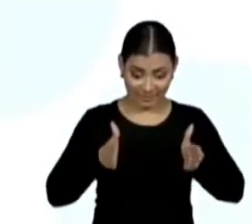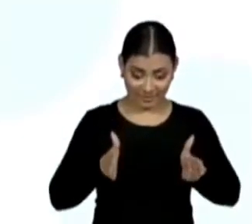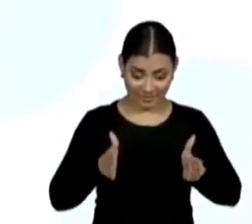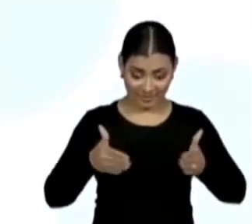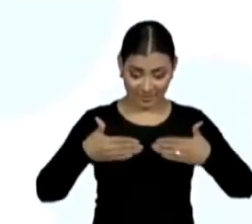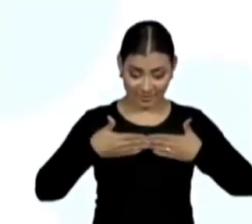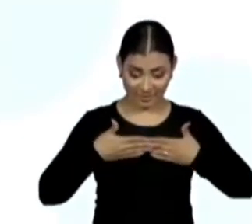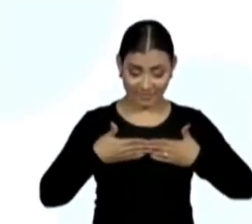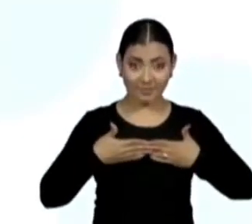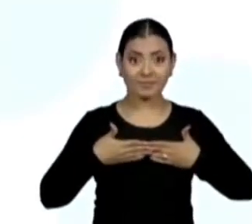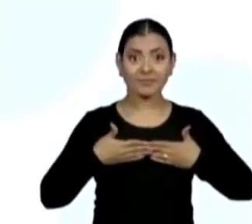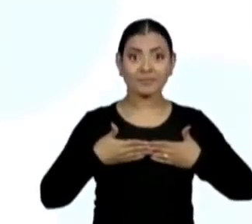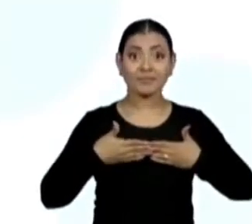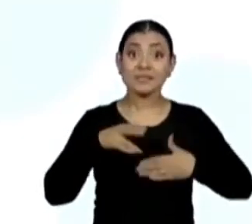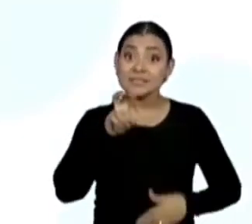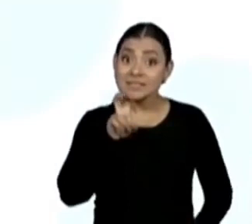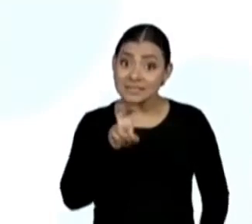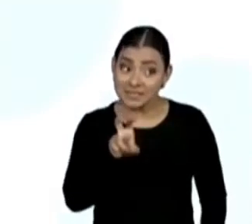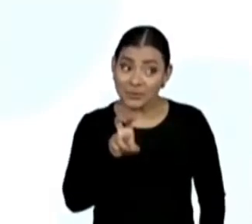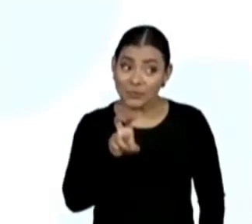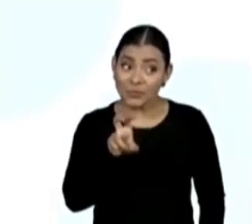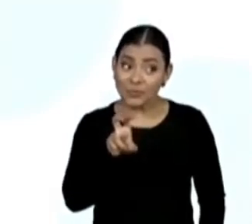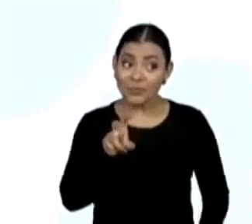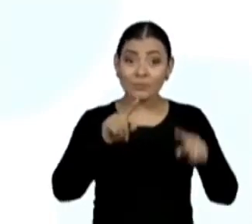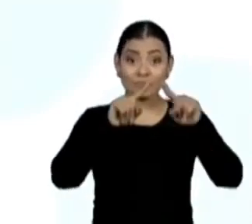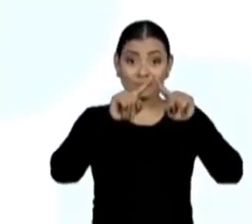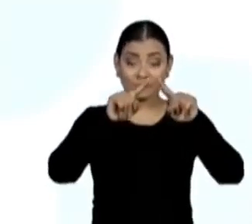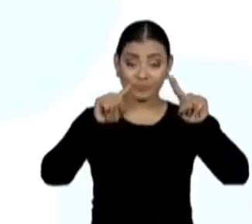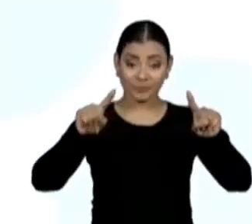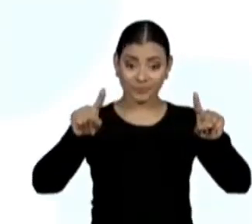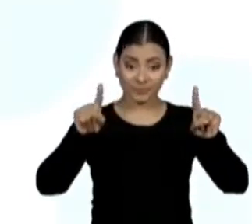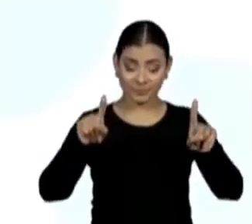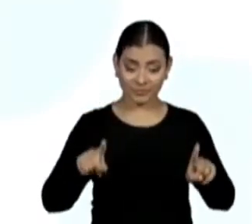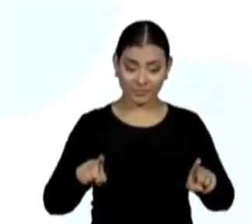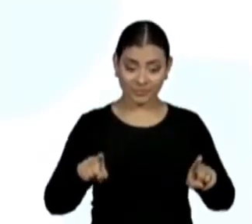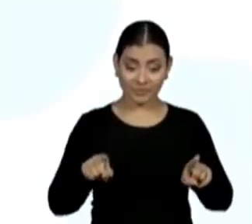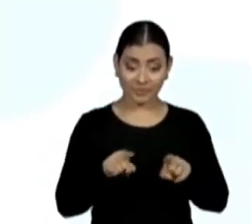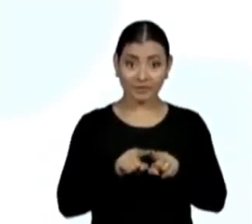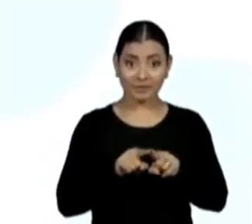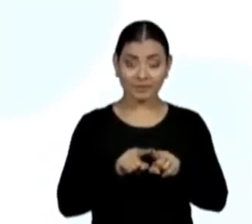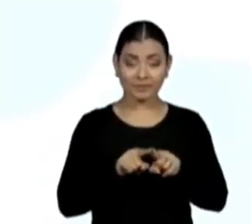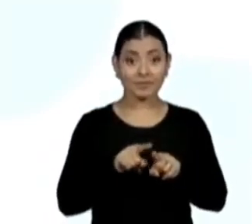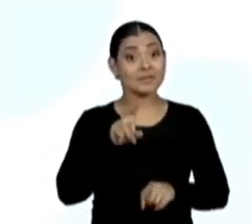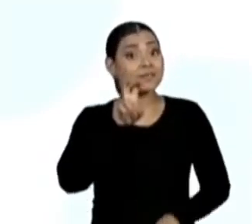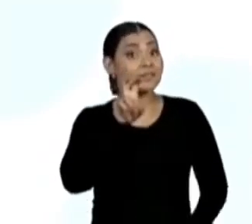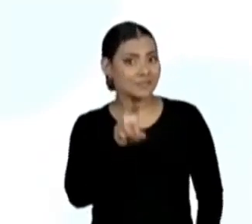polígono, que é um triângulo, então temos um pentágono,